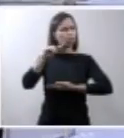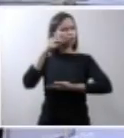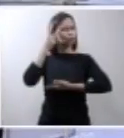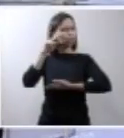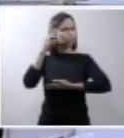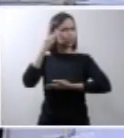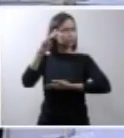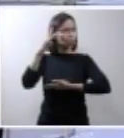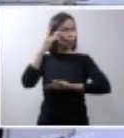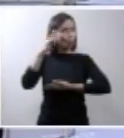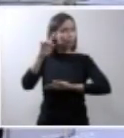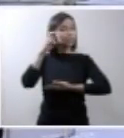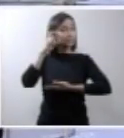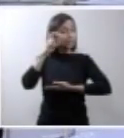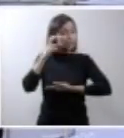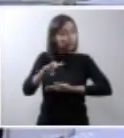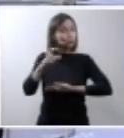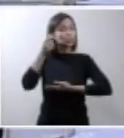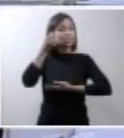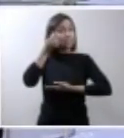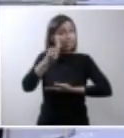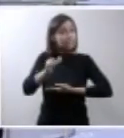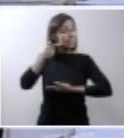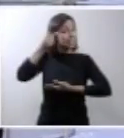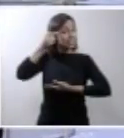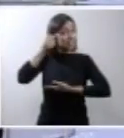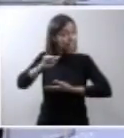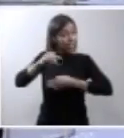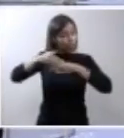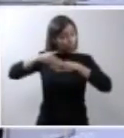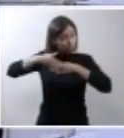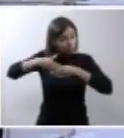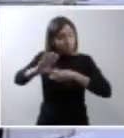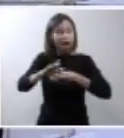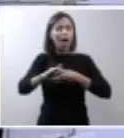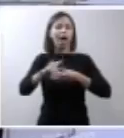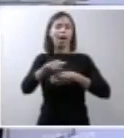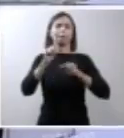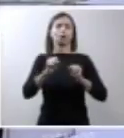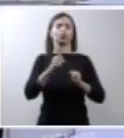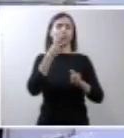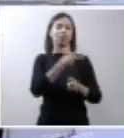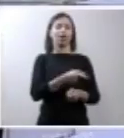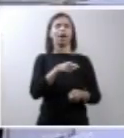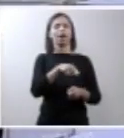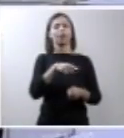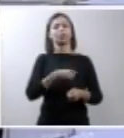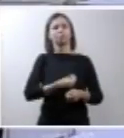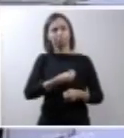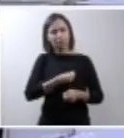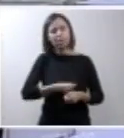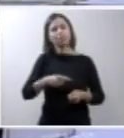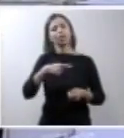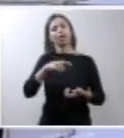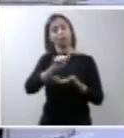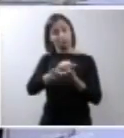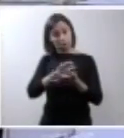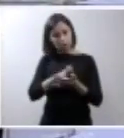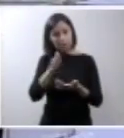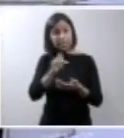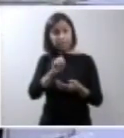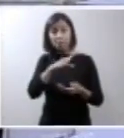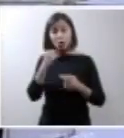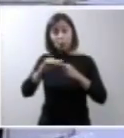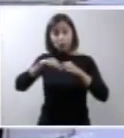de fazer a avaliação de todos aqueles testes que foram apresentados aqui nós precisamos também ter condições de